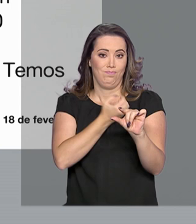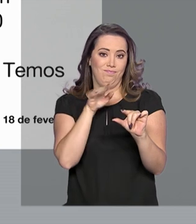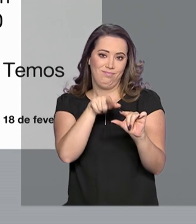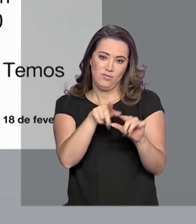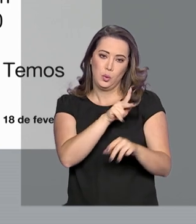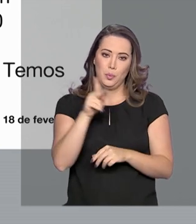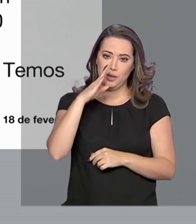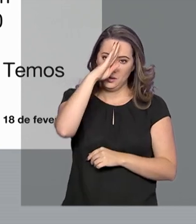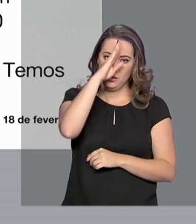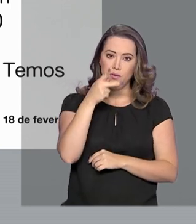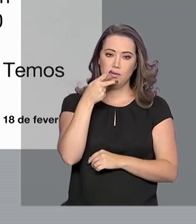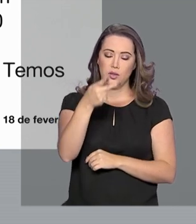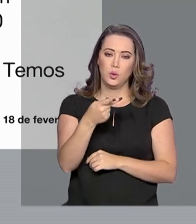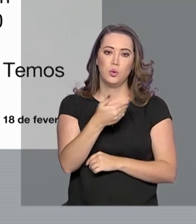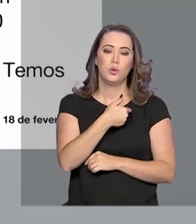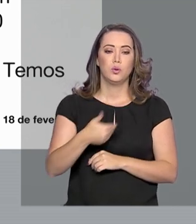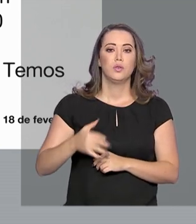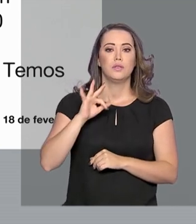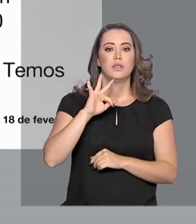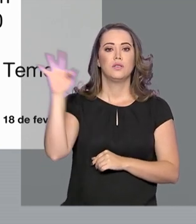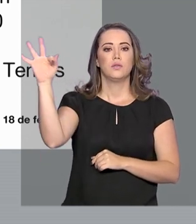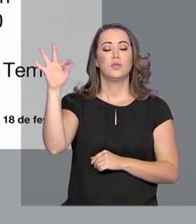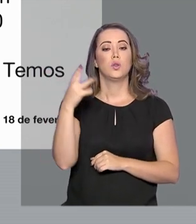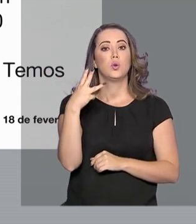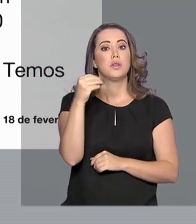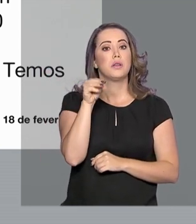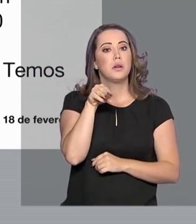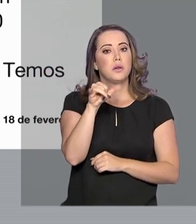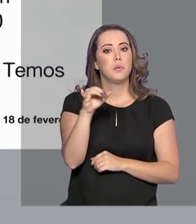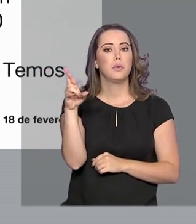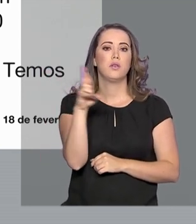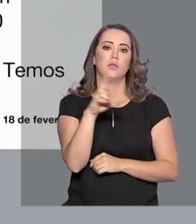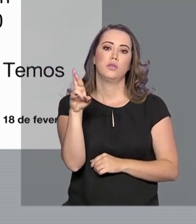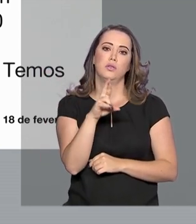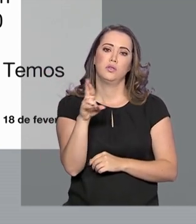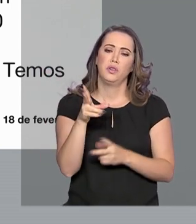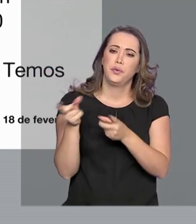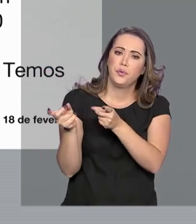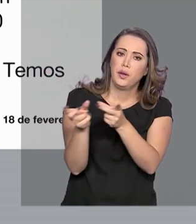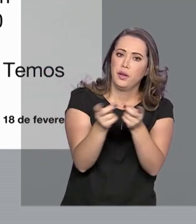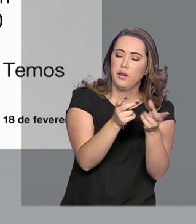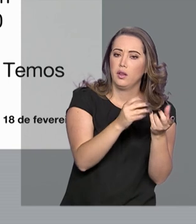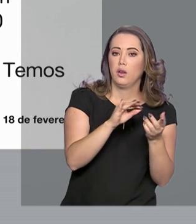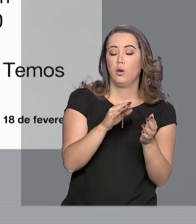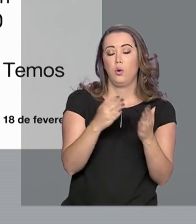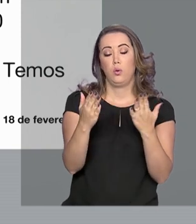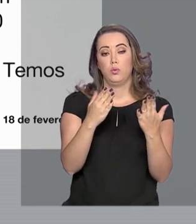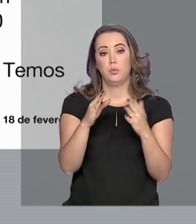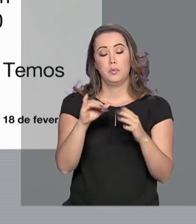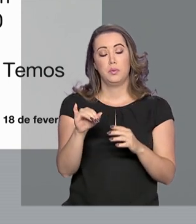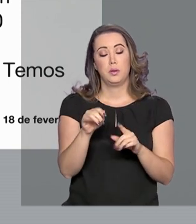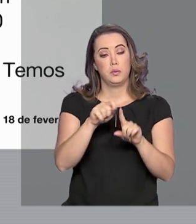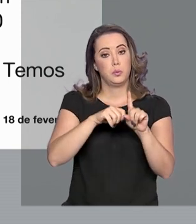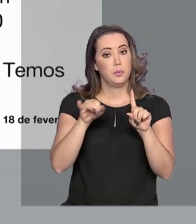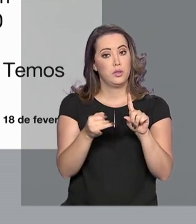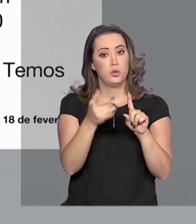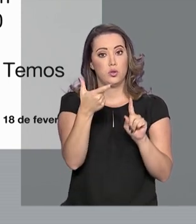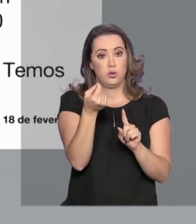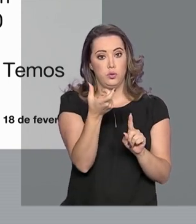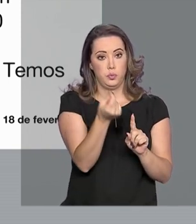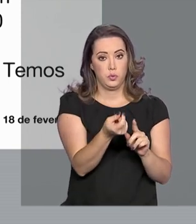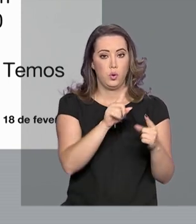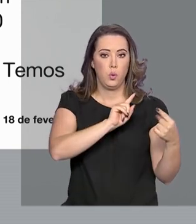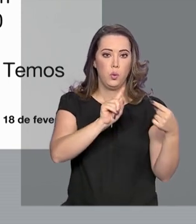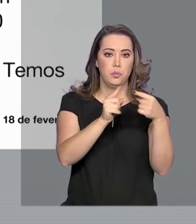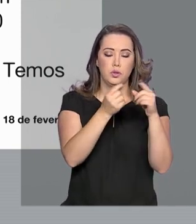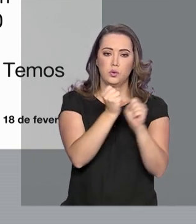afirmou que a União levantou quase 30 bilhões de reais em privatizações em janeiro de 2020. O objetivo